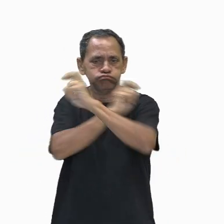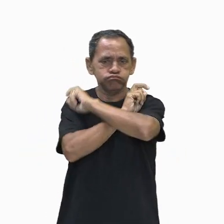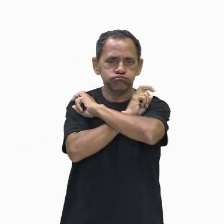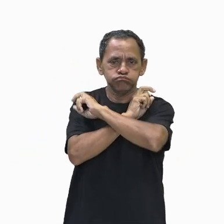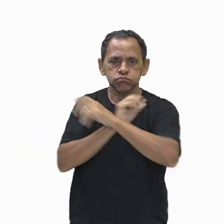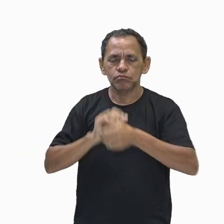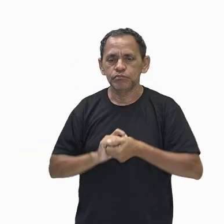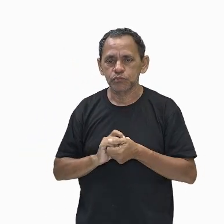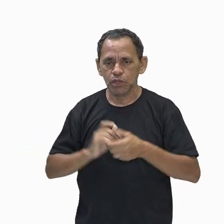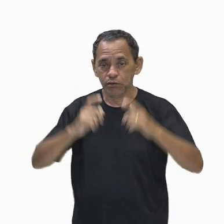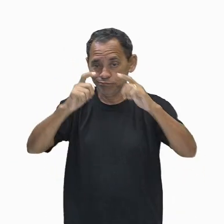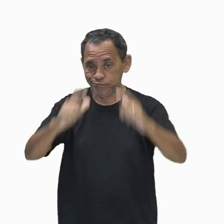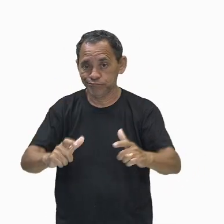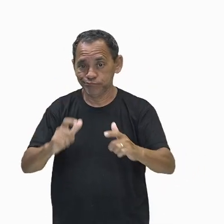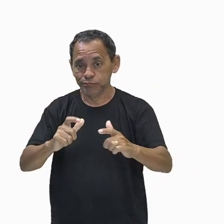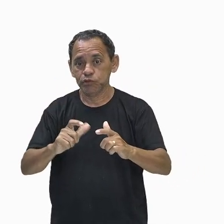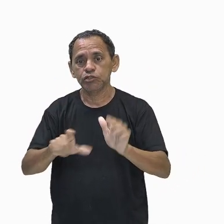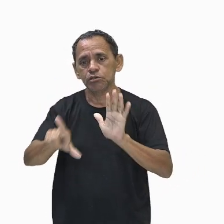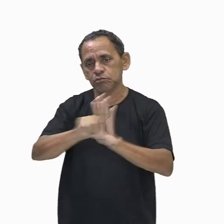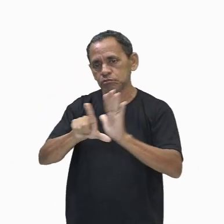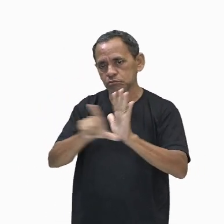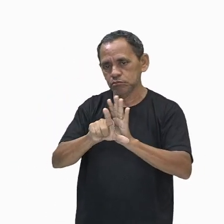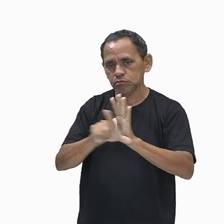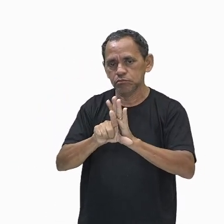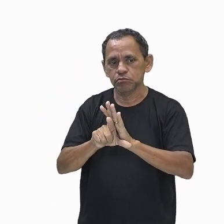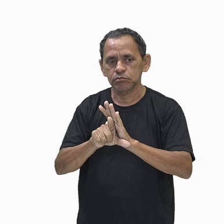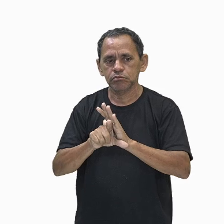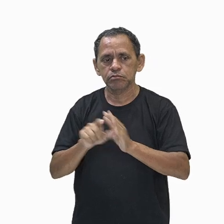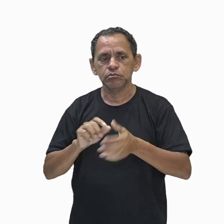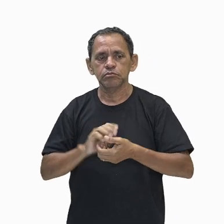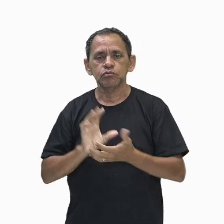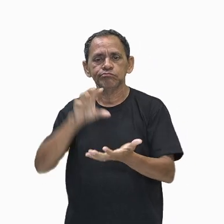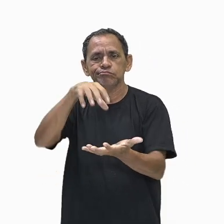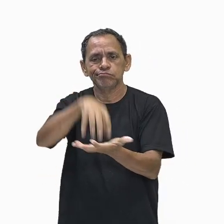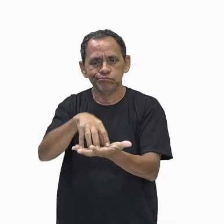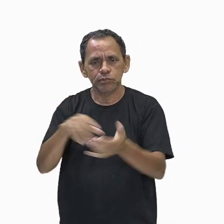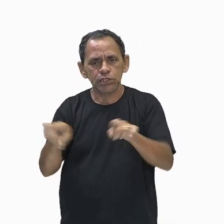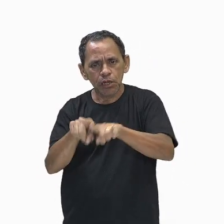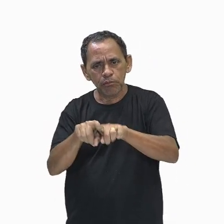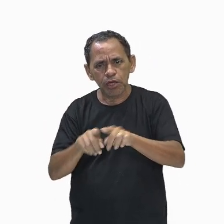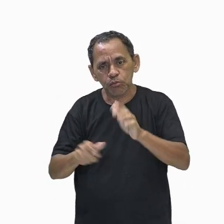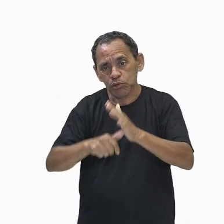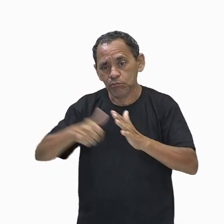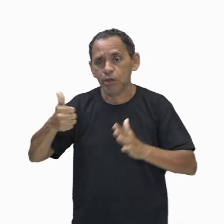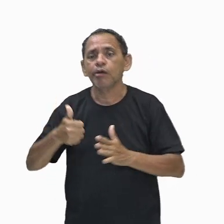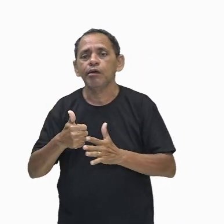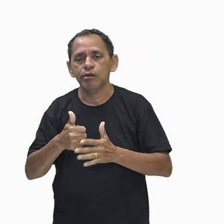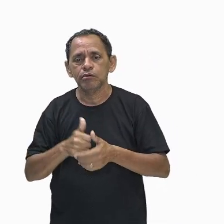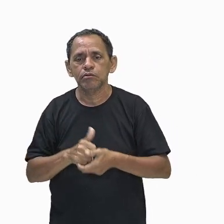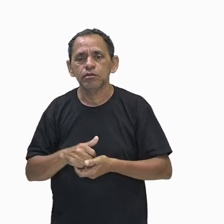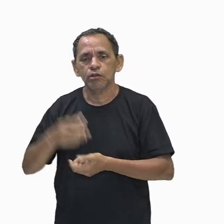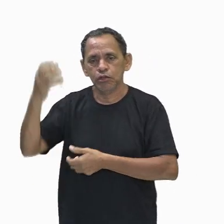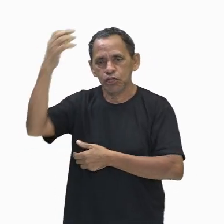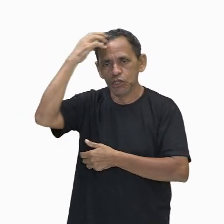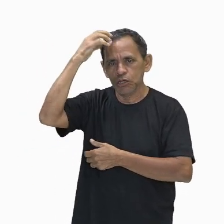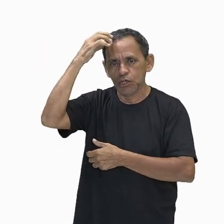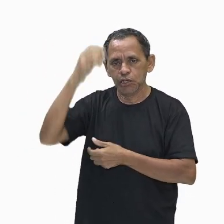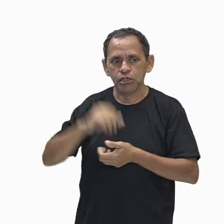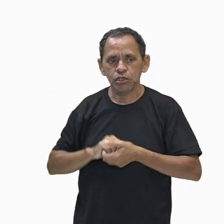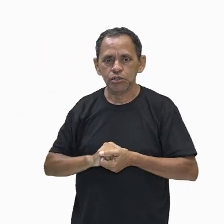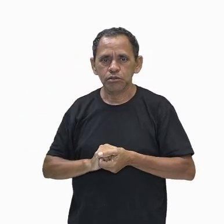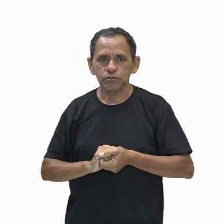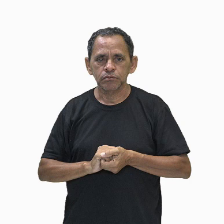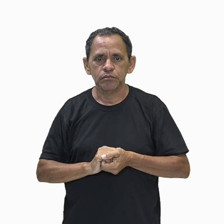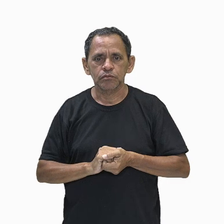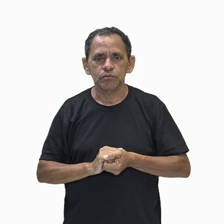administrativo do Egito nessa época. O primeiro a criar uma pirâmide foi o rei de Józer. Também pode aparecer